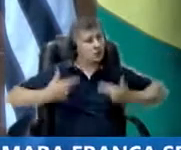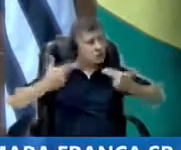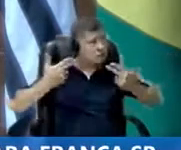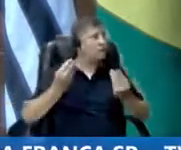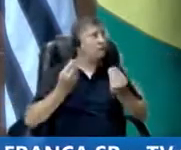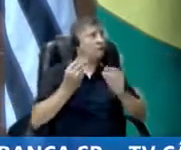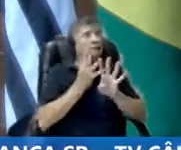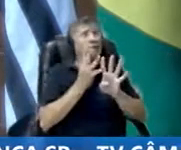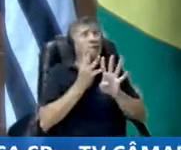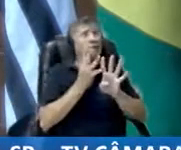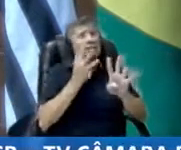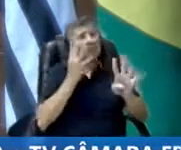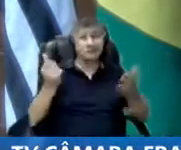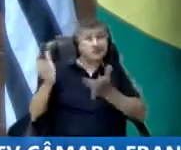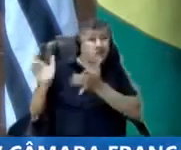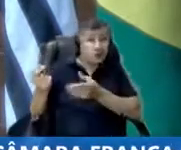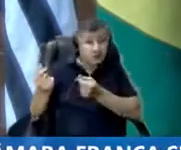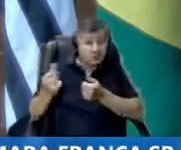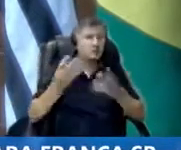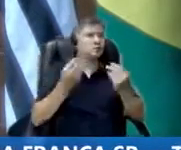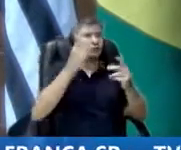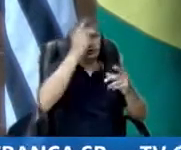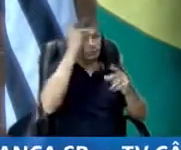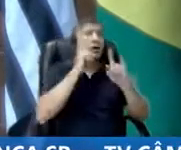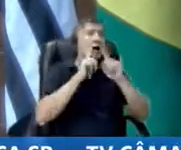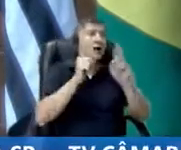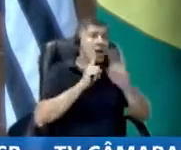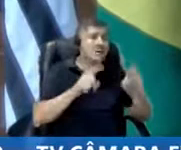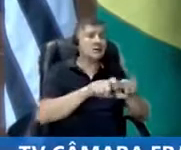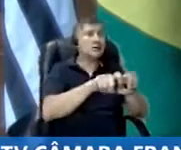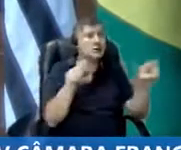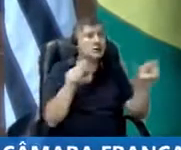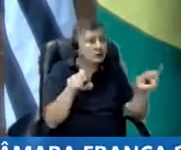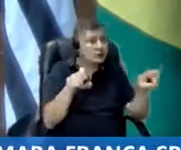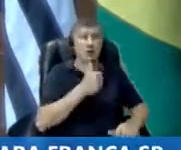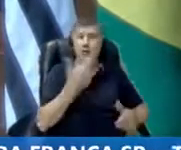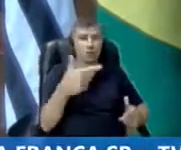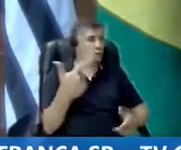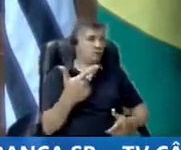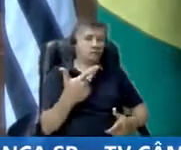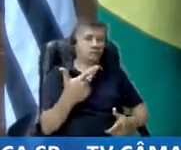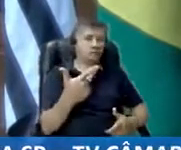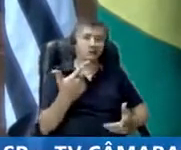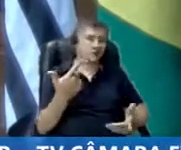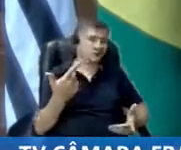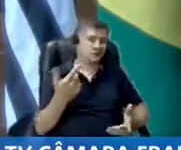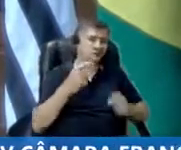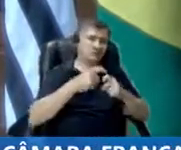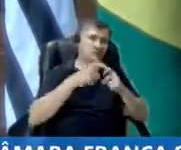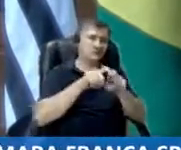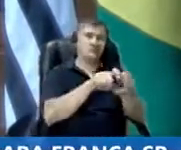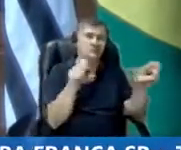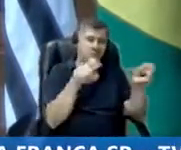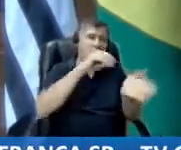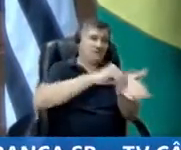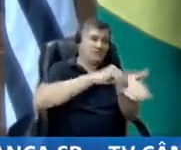é muita gente reclamando, principalmente de ginecologia, as mulheres não estão conseguindo ginecologista, até eu já fiz